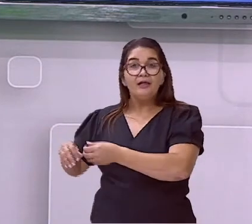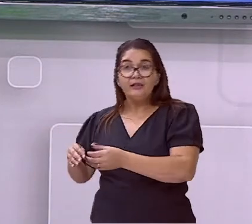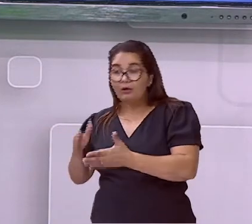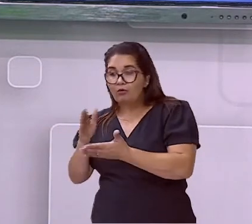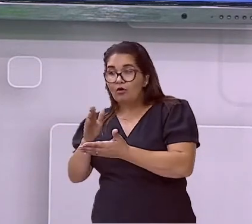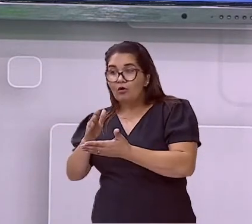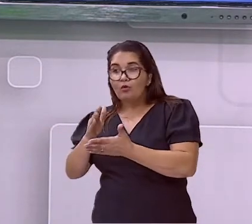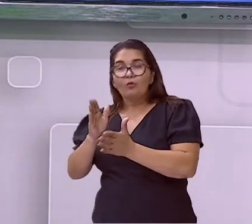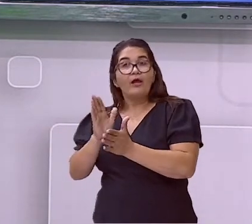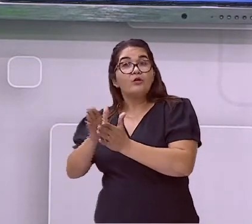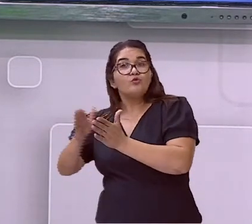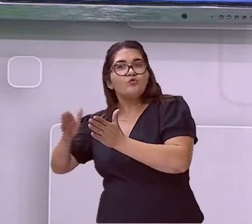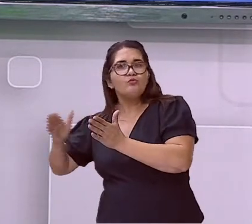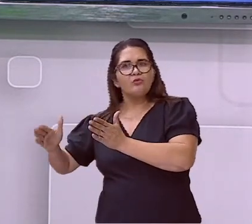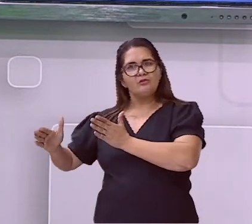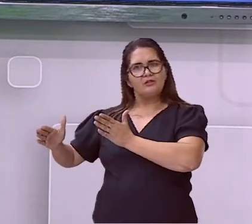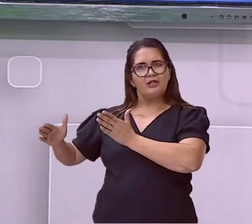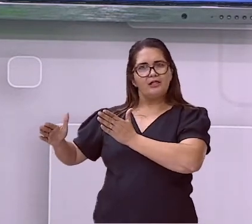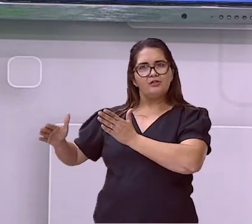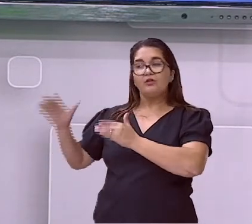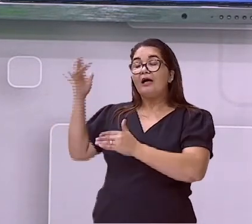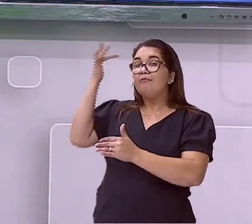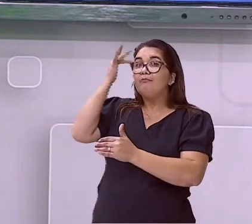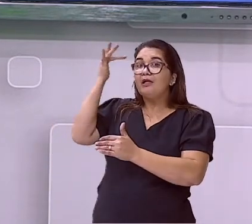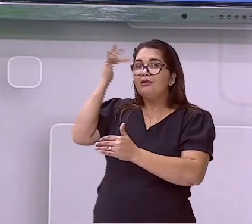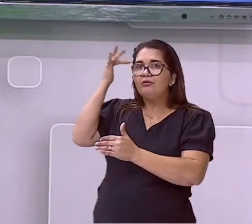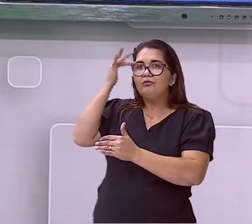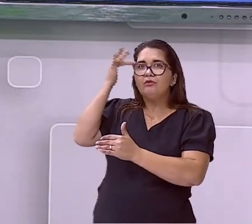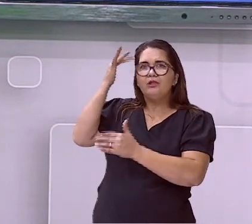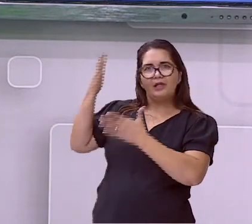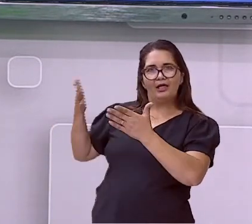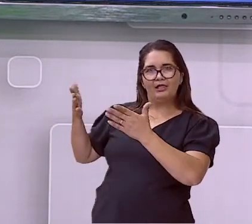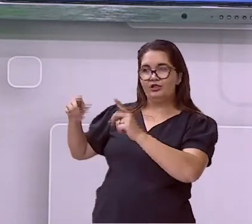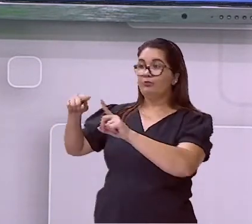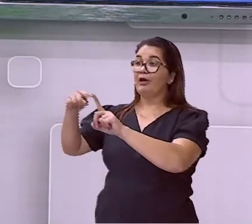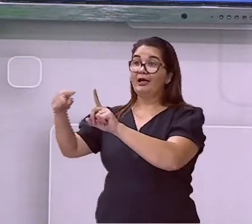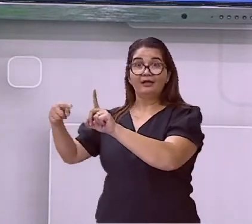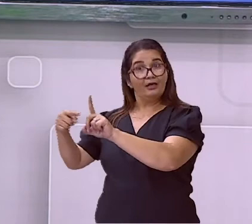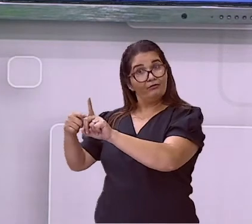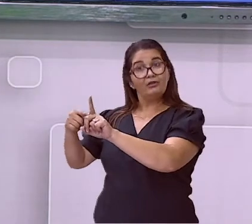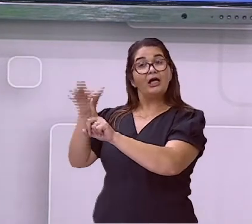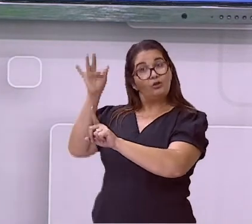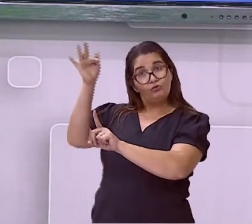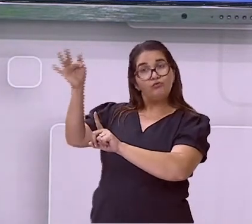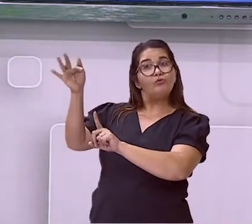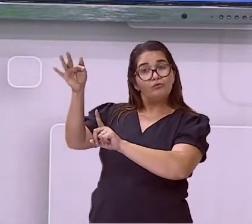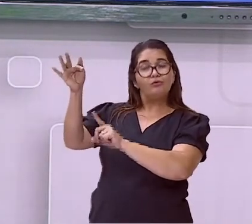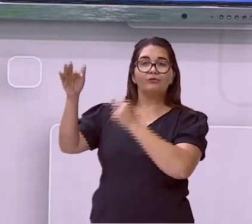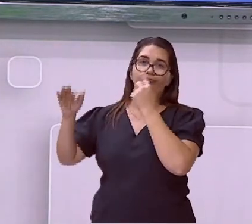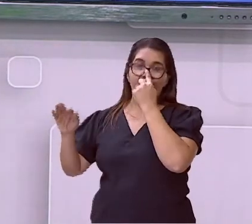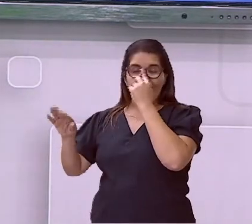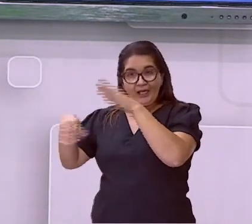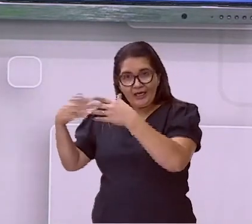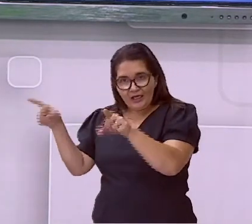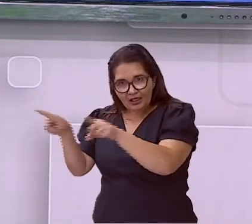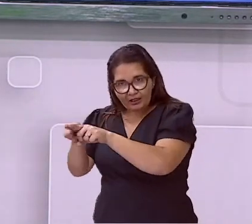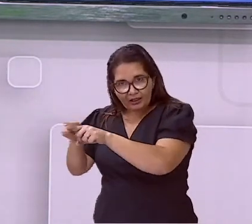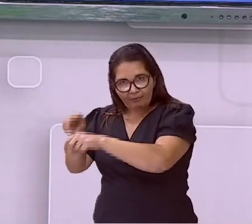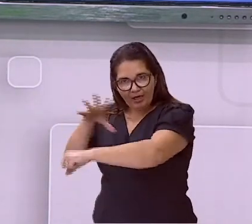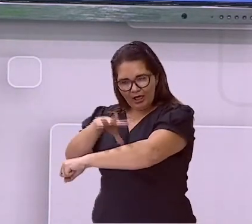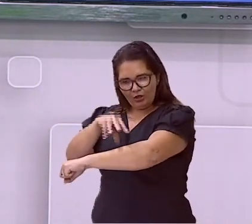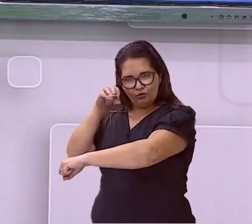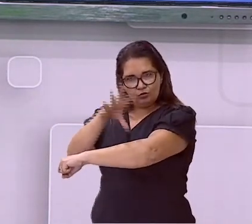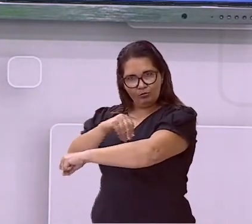produzido de maneira madura. Ele está maduro, pronto para ser fecundado. E os pelos, né? No